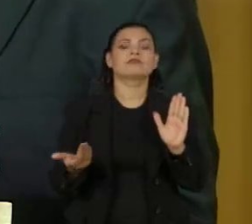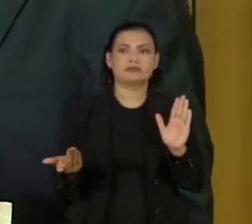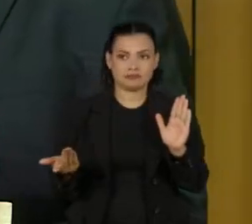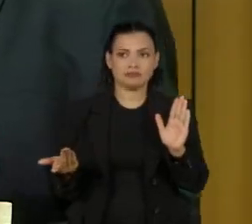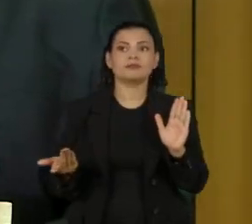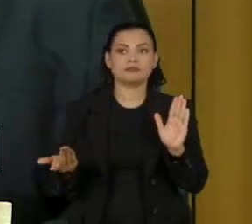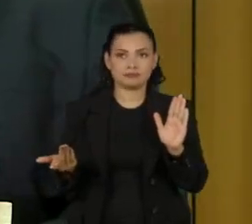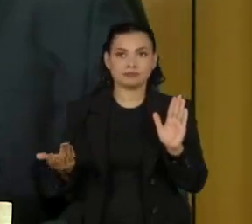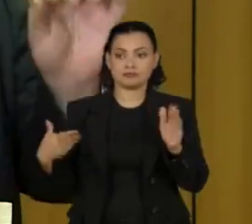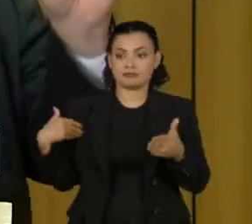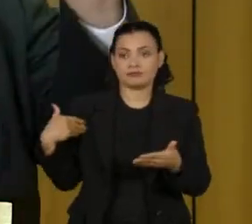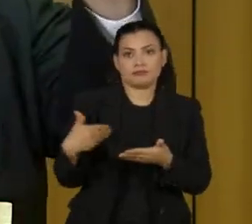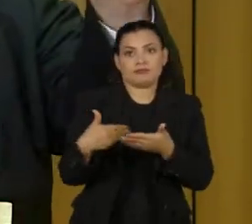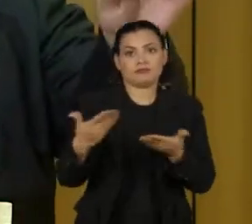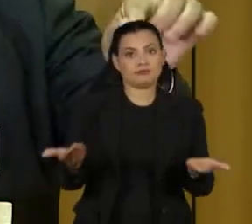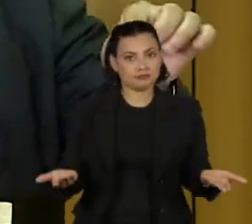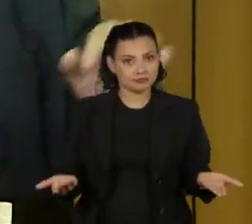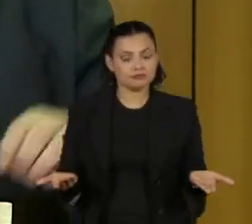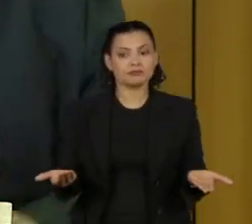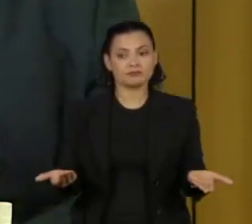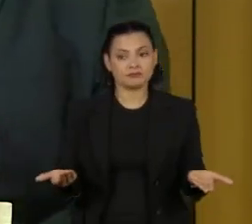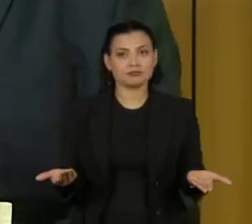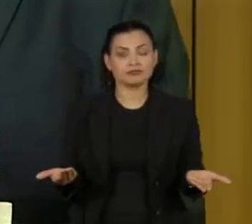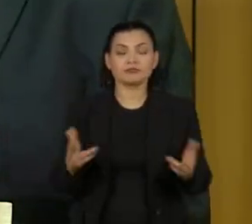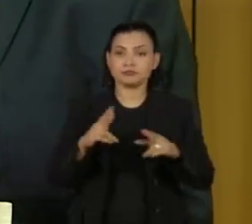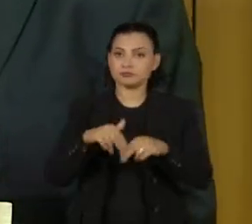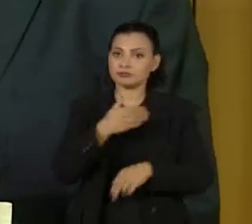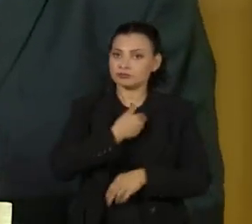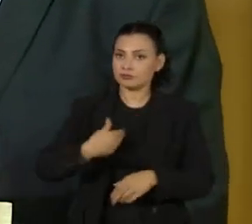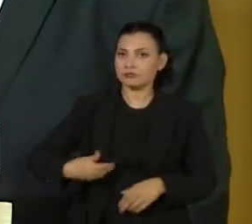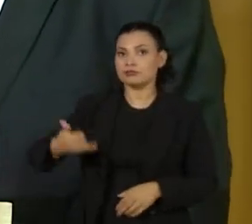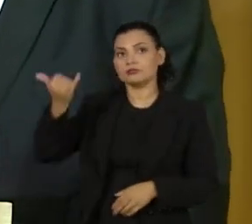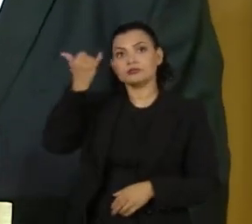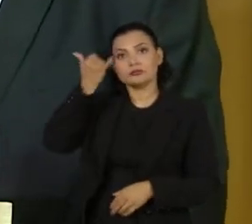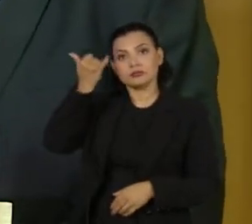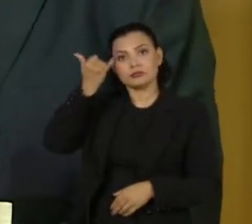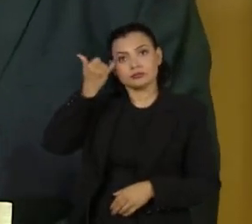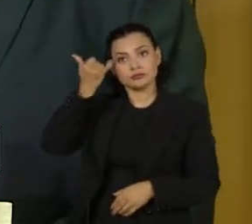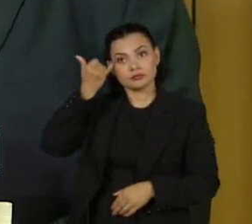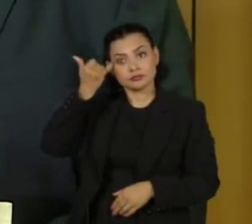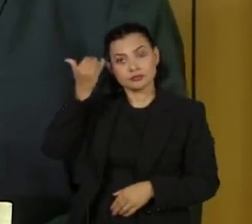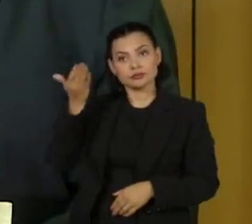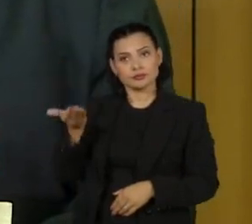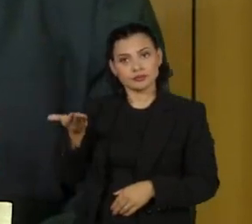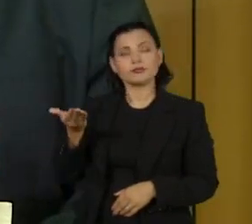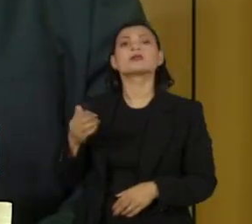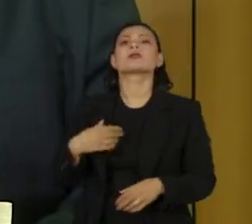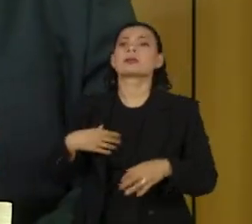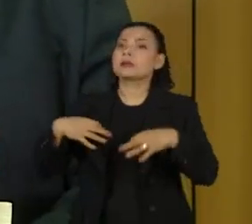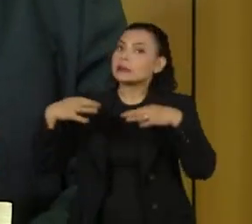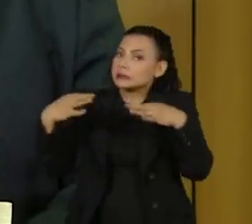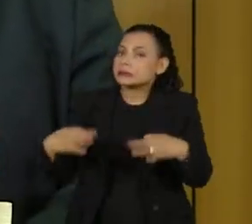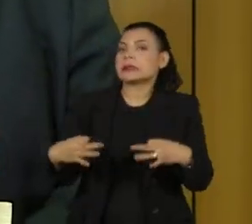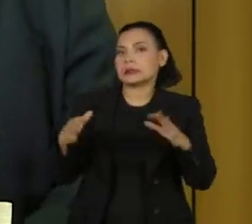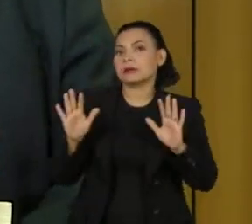Na última hora. O governador Ibanez, com toda certeza,